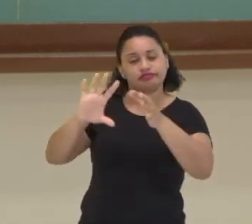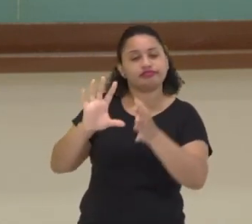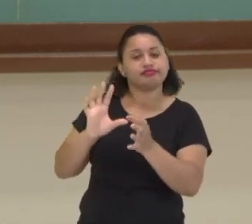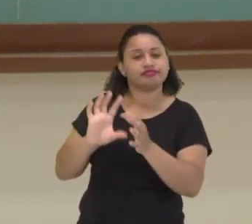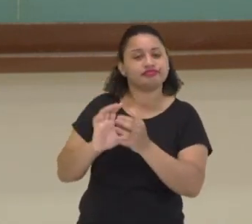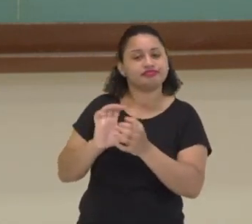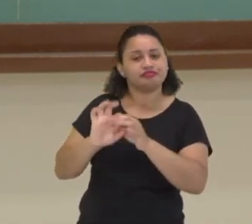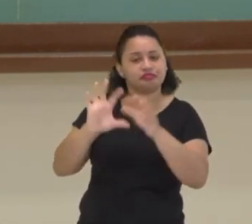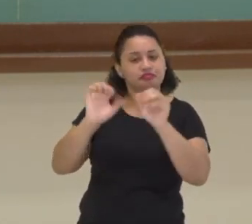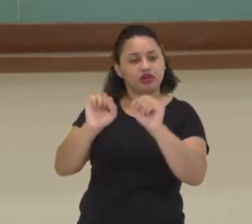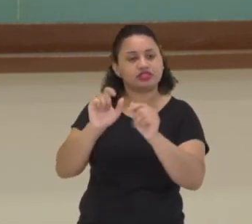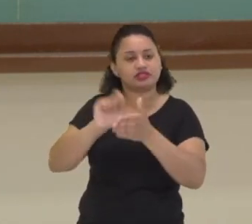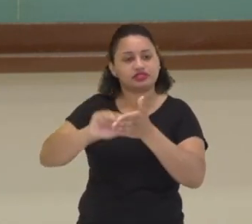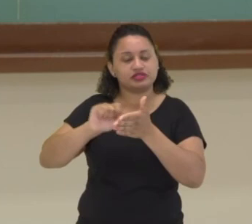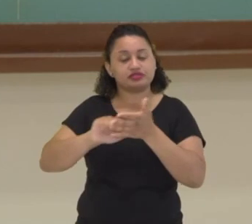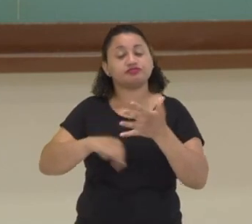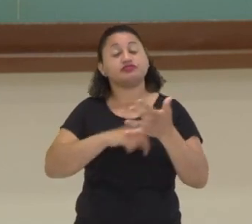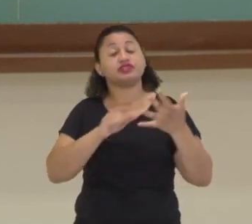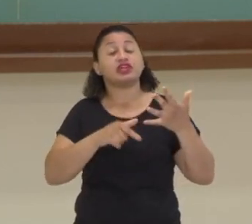em terceira pessoa.